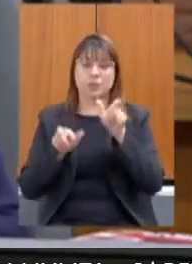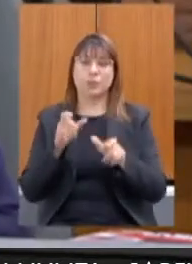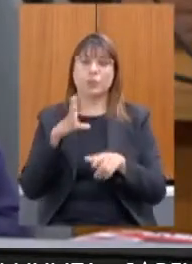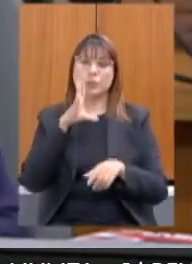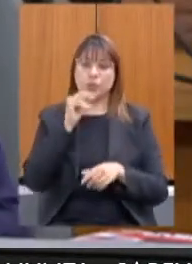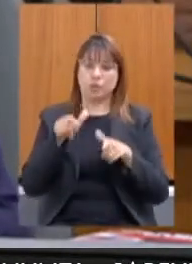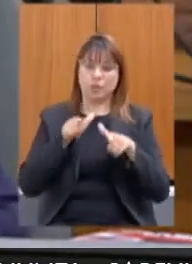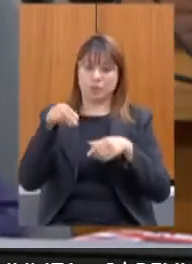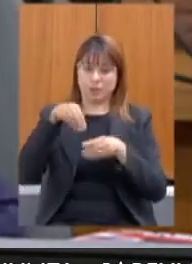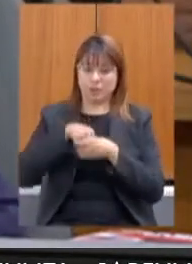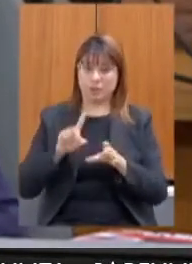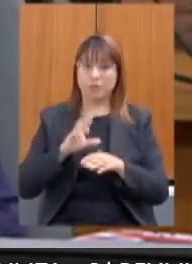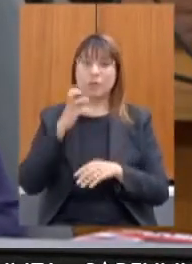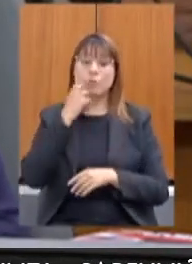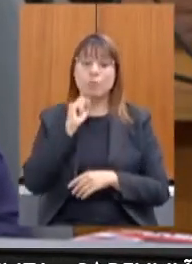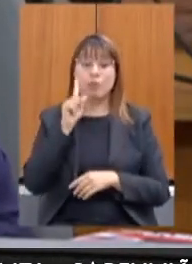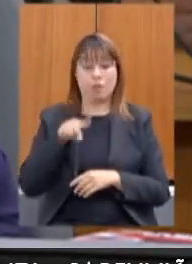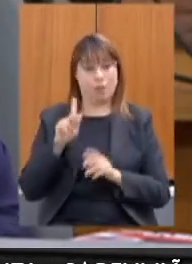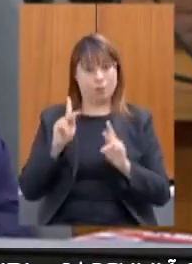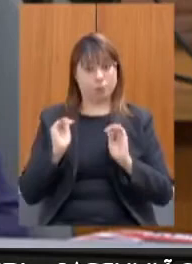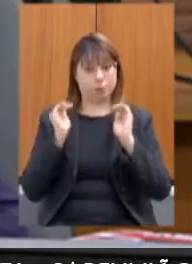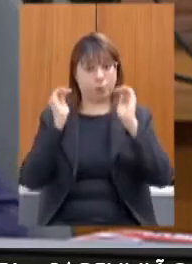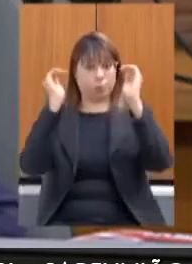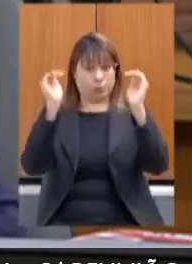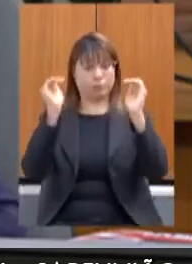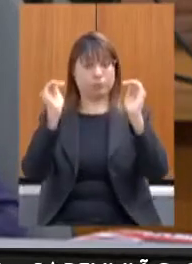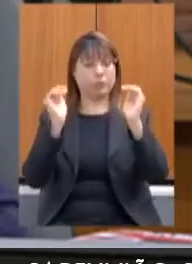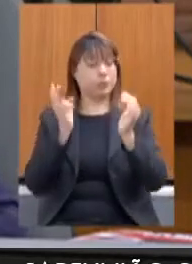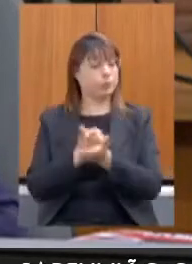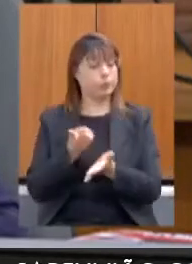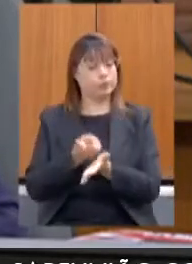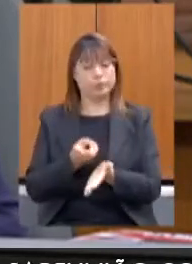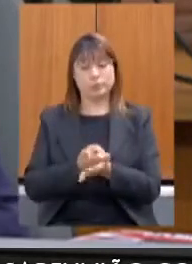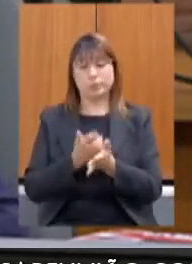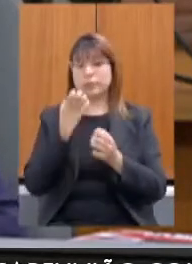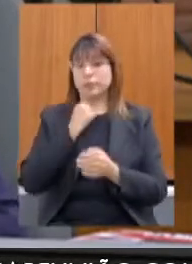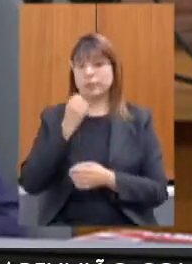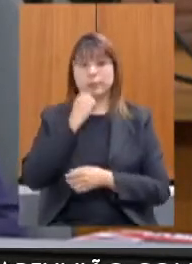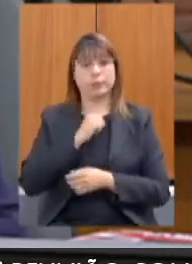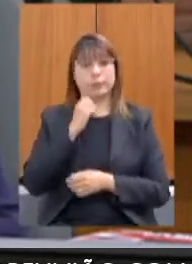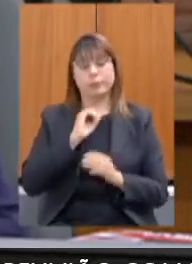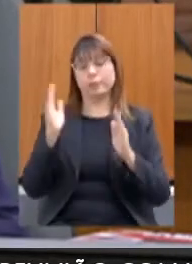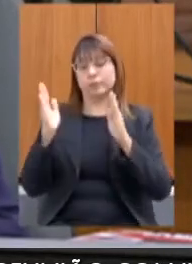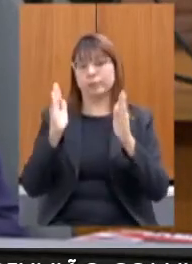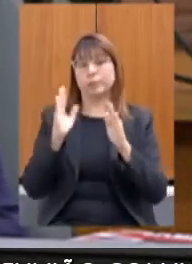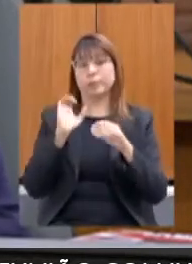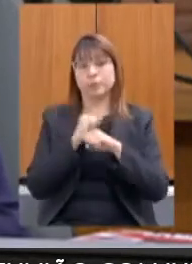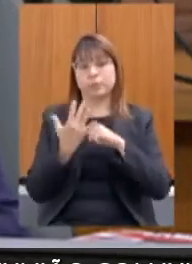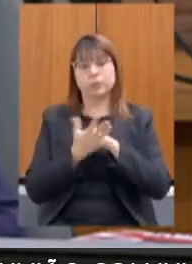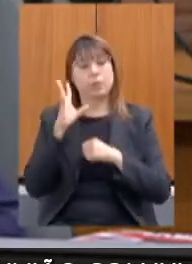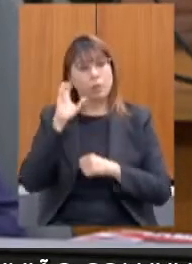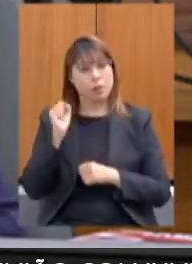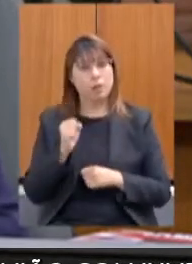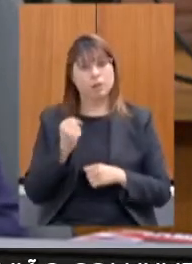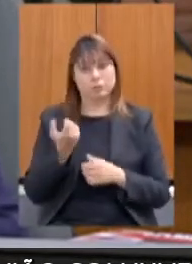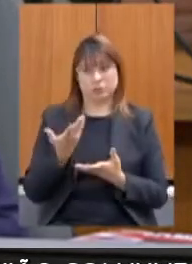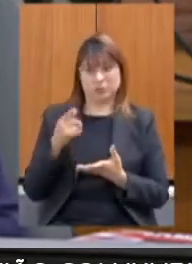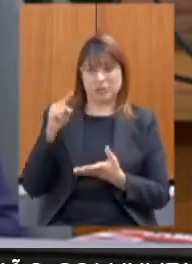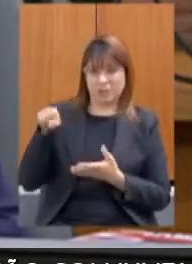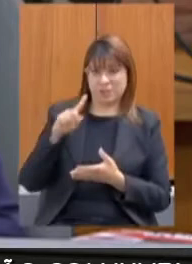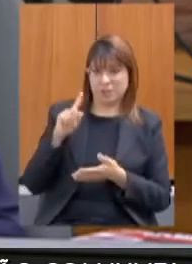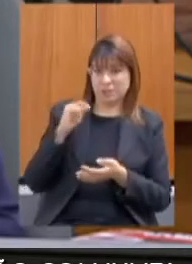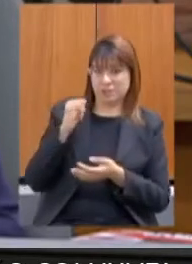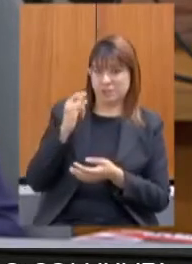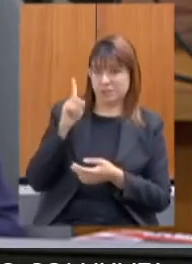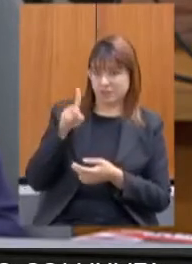aconteça. Os que lucram são os grandes, que continuaram lucrando durante a pandemia. Não acho que é dever do Estado isentá-los do pagamento de